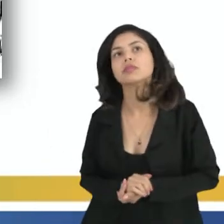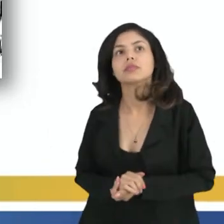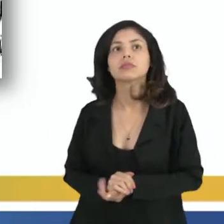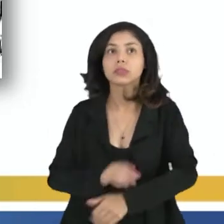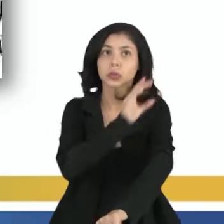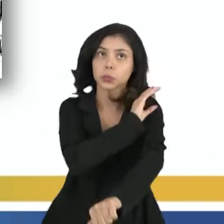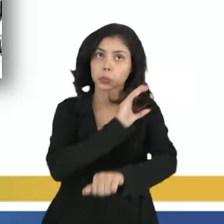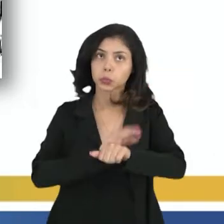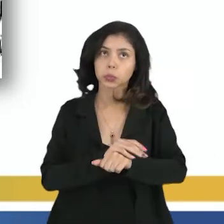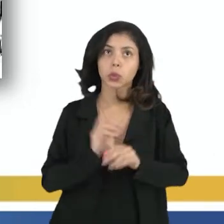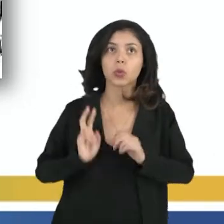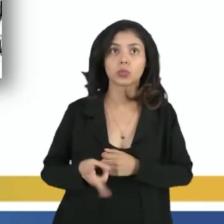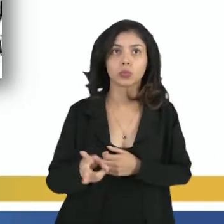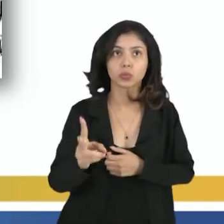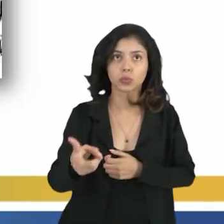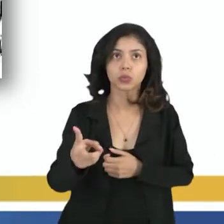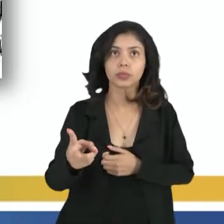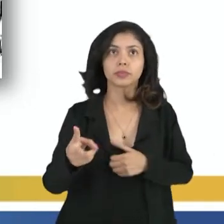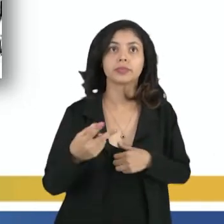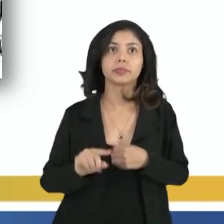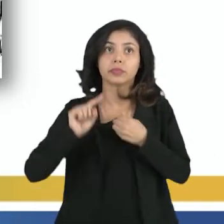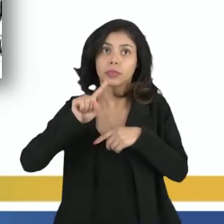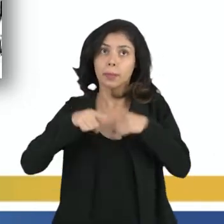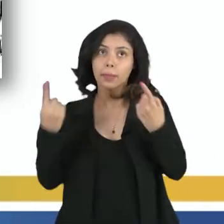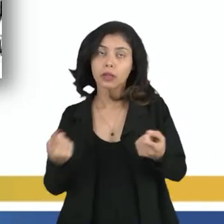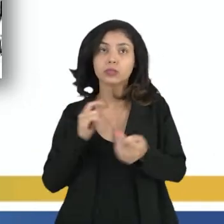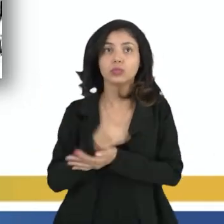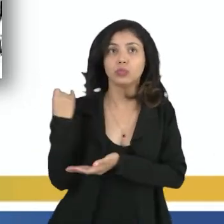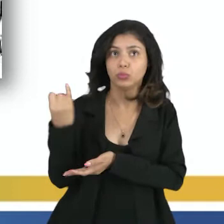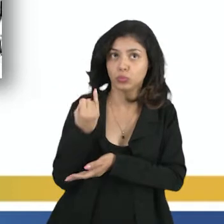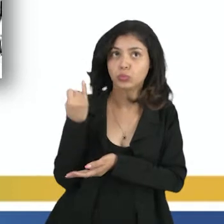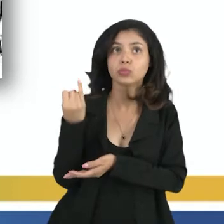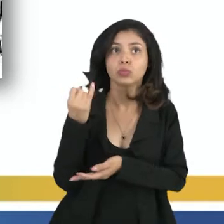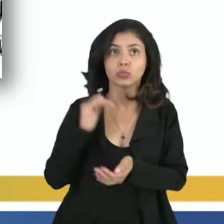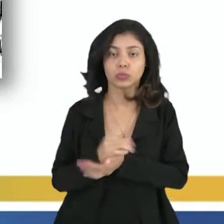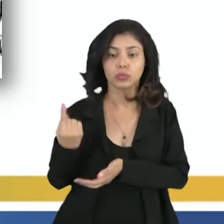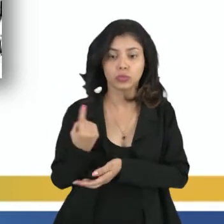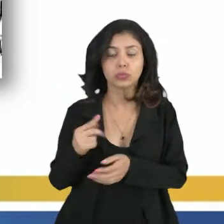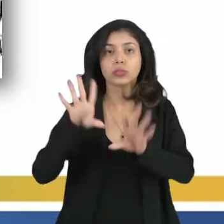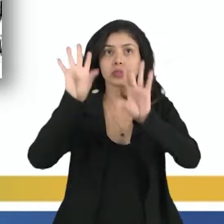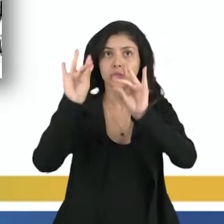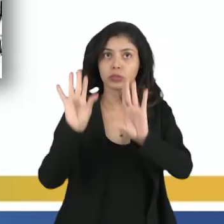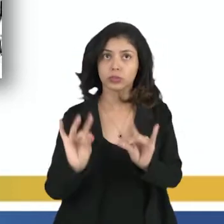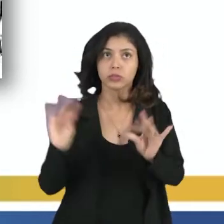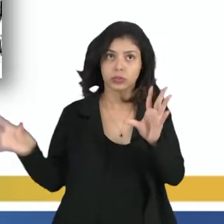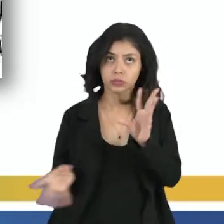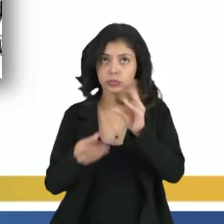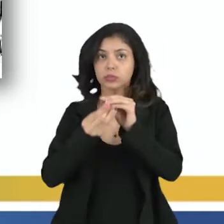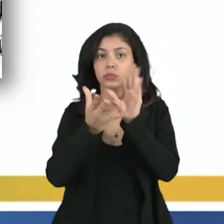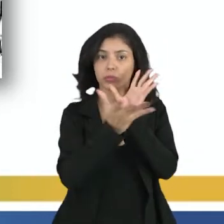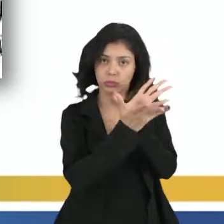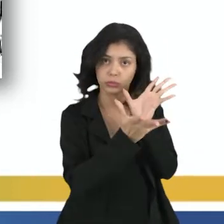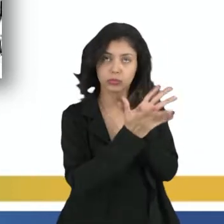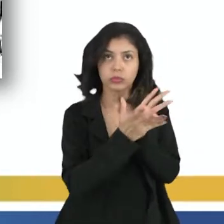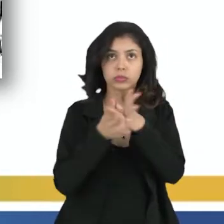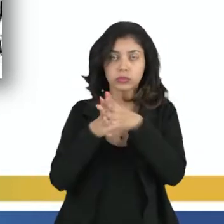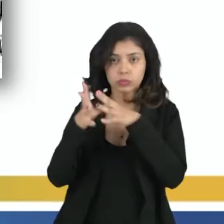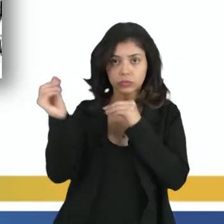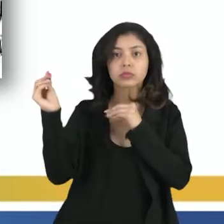A cultura permanece, embora os indivíduos que compõem um determinado grupo